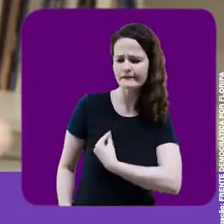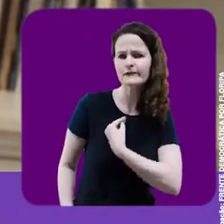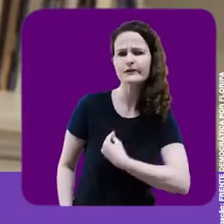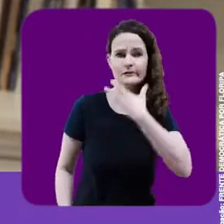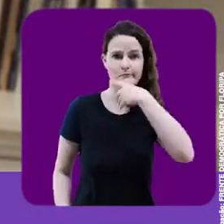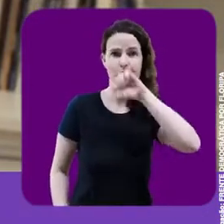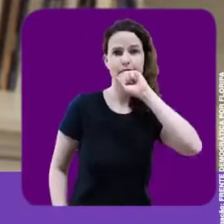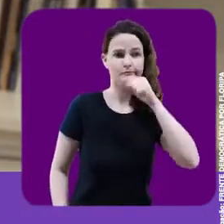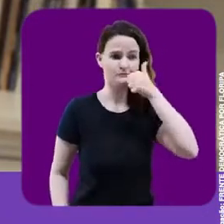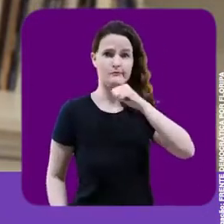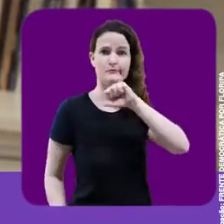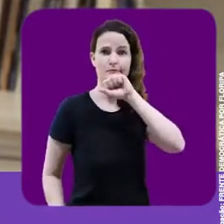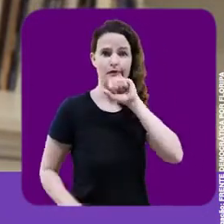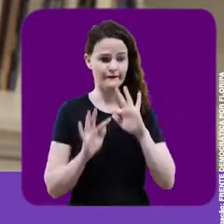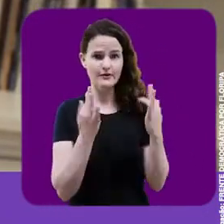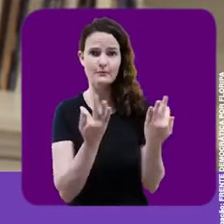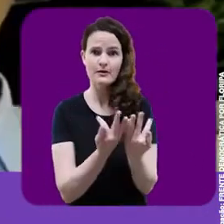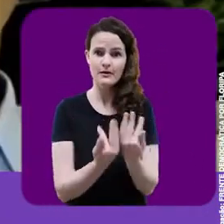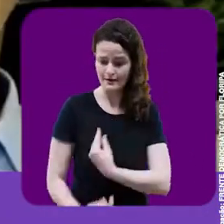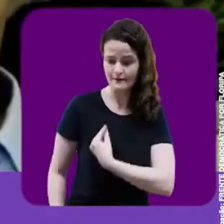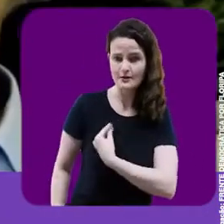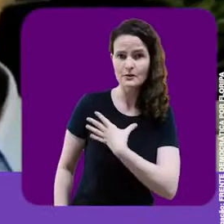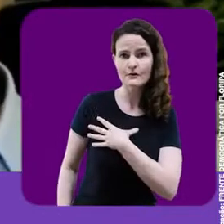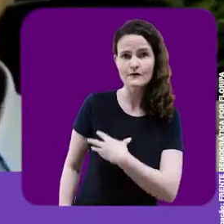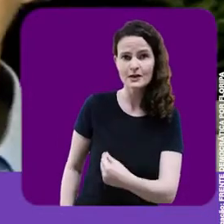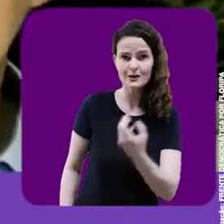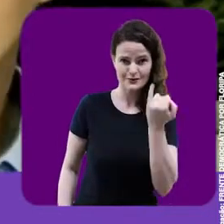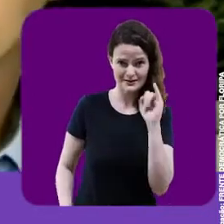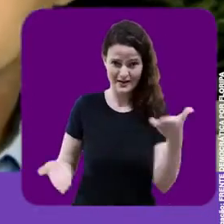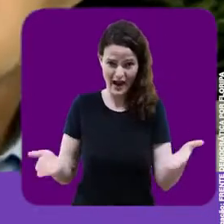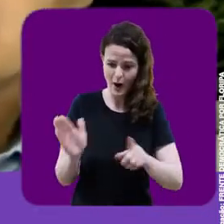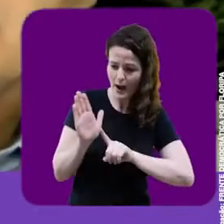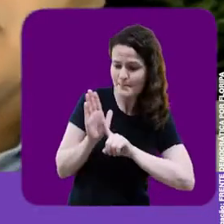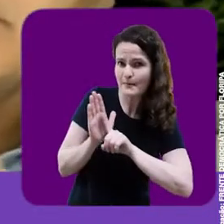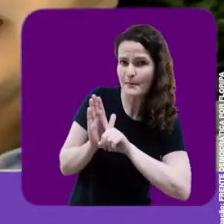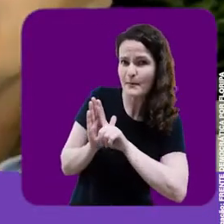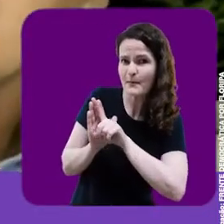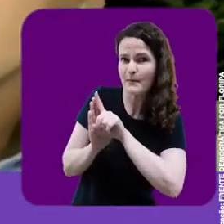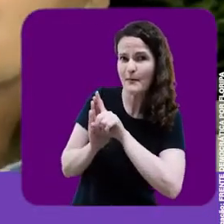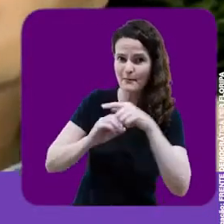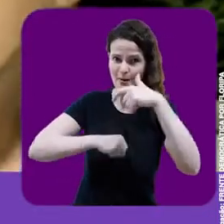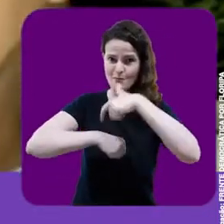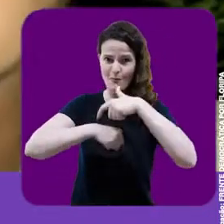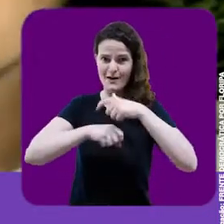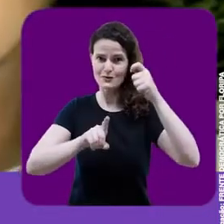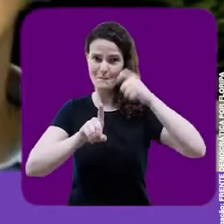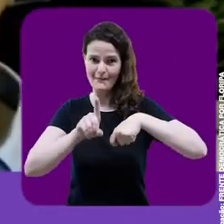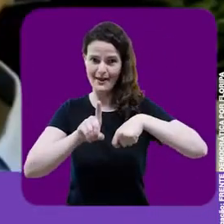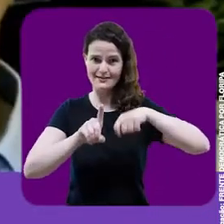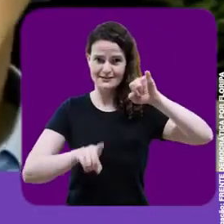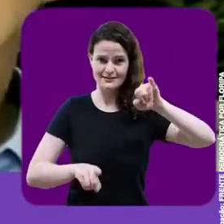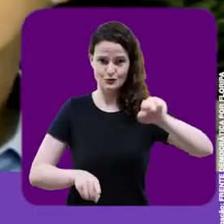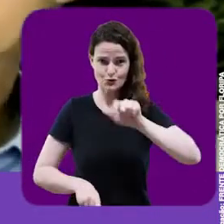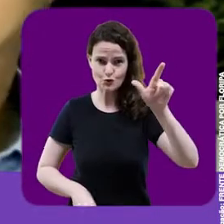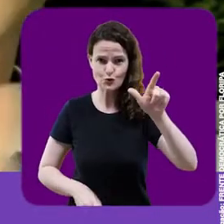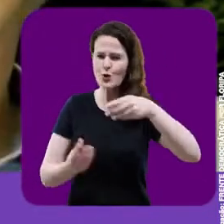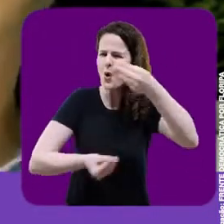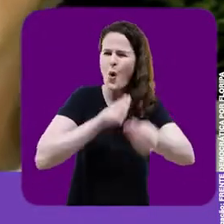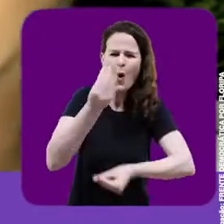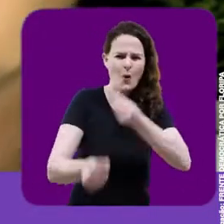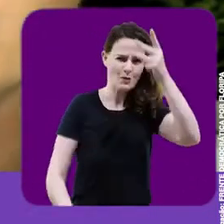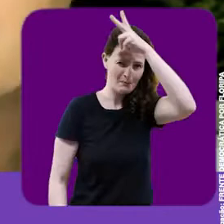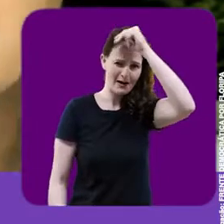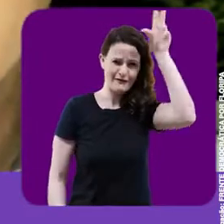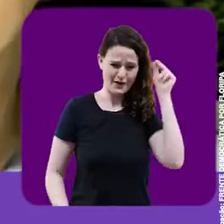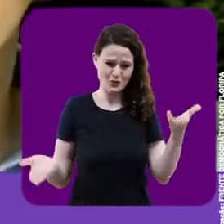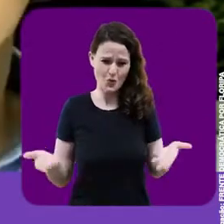mãe, uma filha, um filho, um amigo, uma amiga. Se estamos no pico maior hoje do que nós estávamos em julho, como é que o